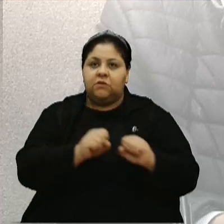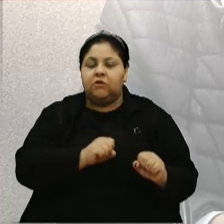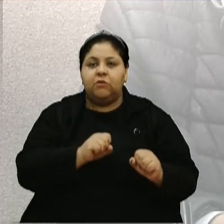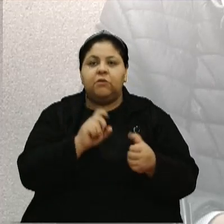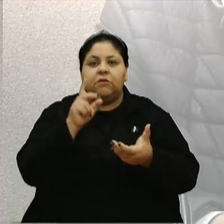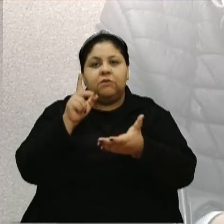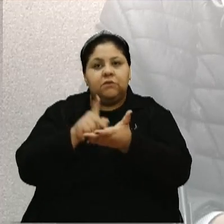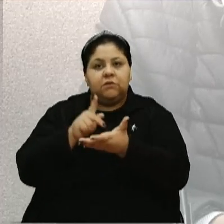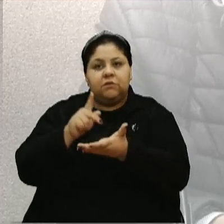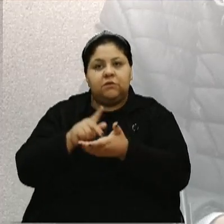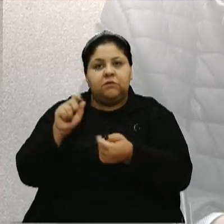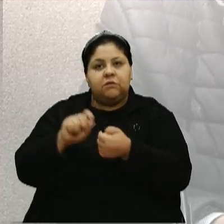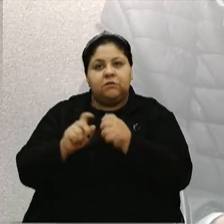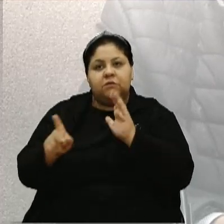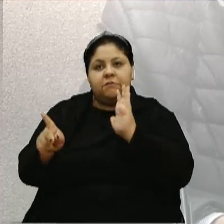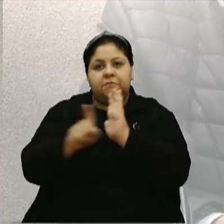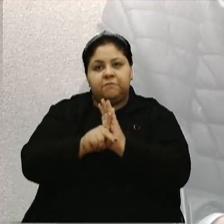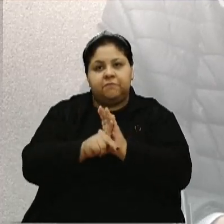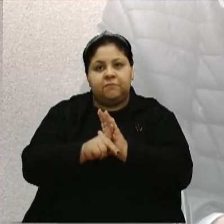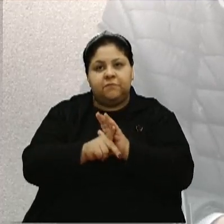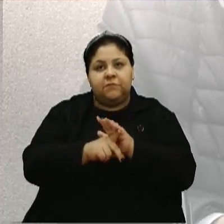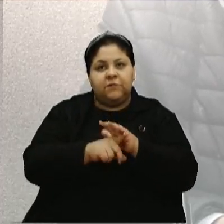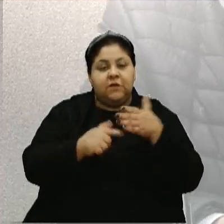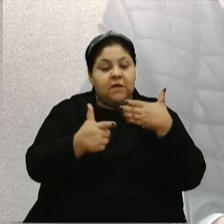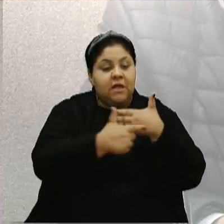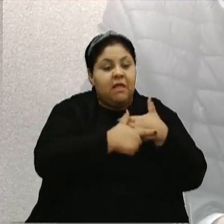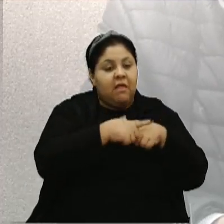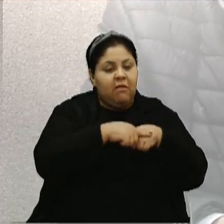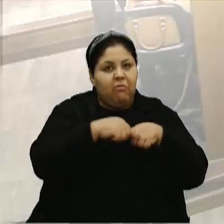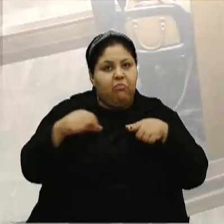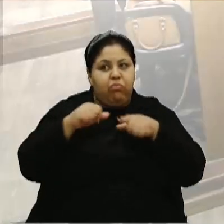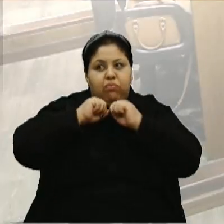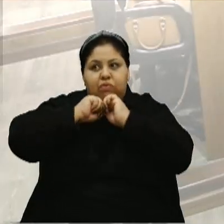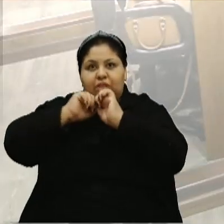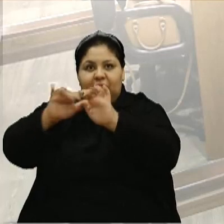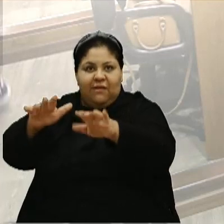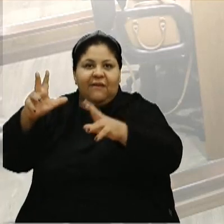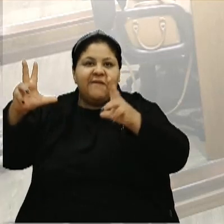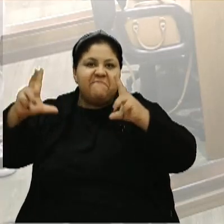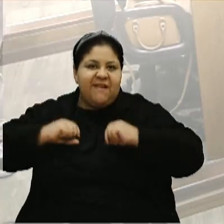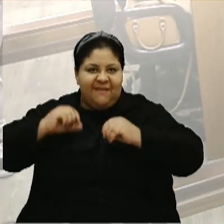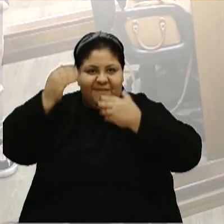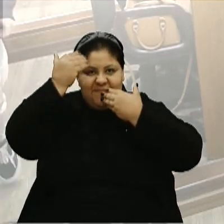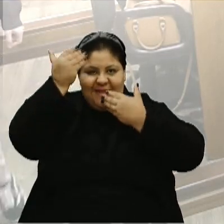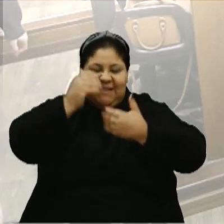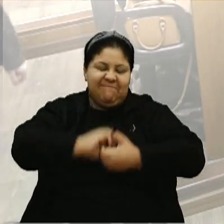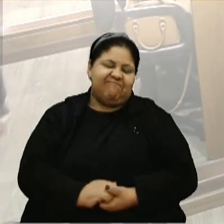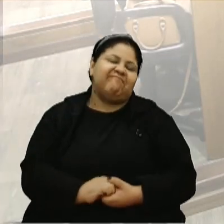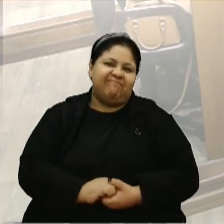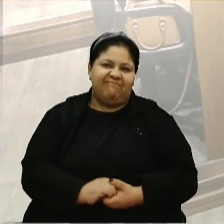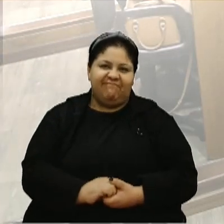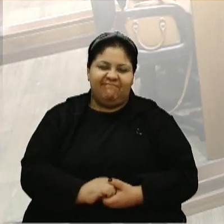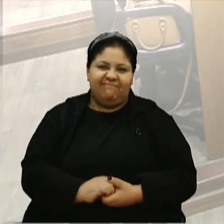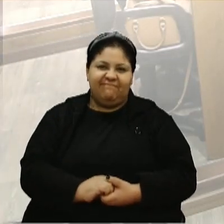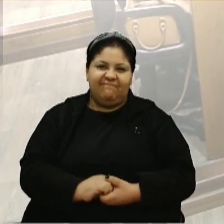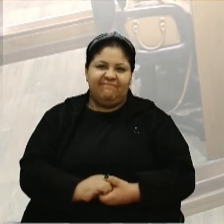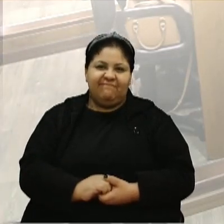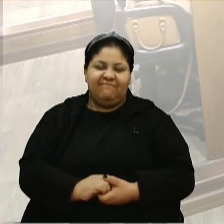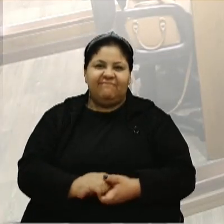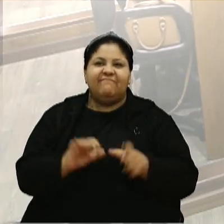realmente fazer esse projeto sair do papel e tomar a proporção que ele merece. Muito obrigada. Obrigada, vereadora.